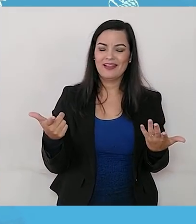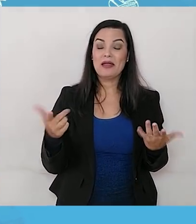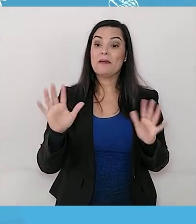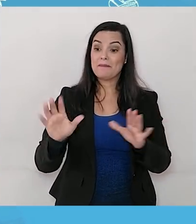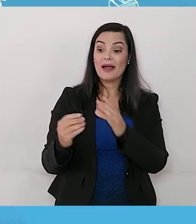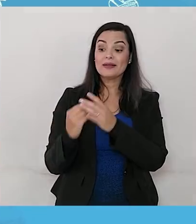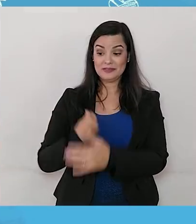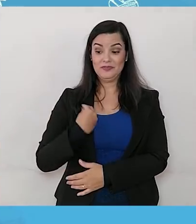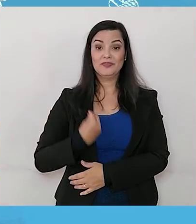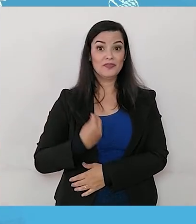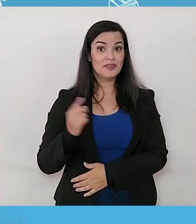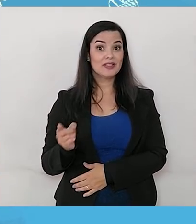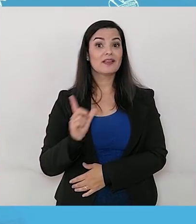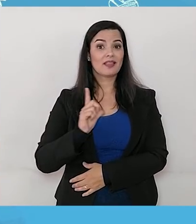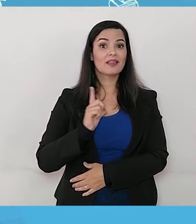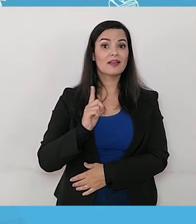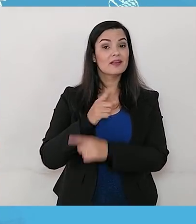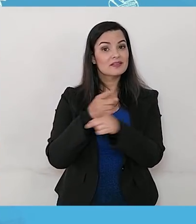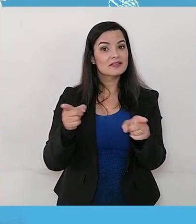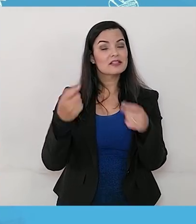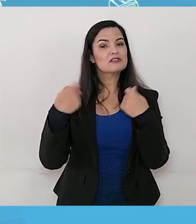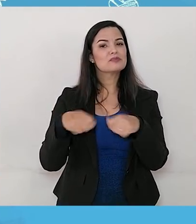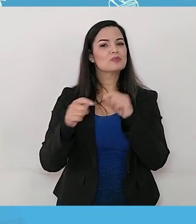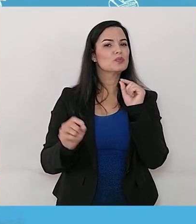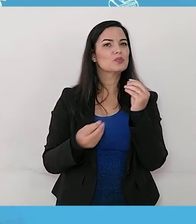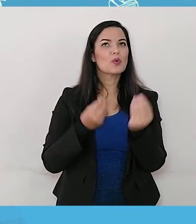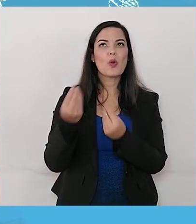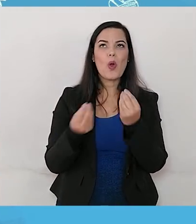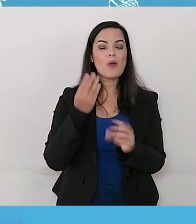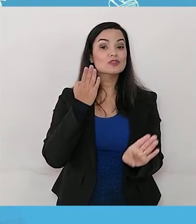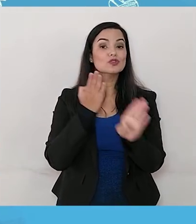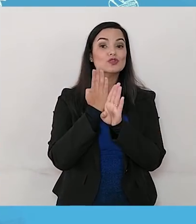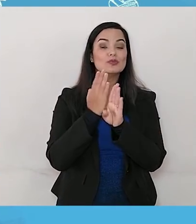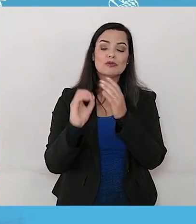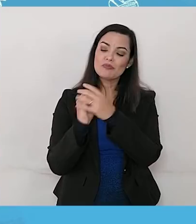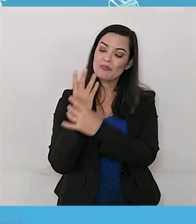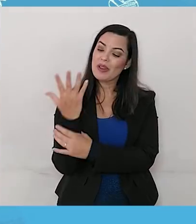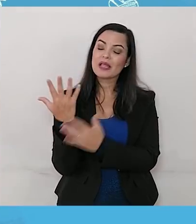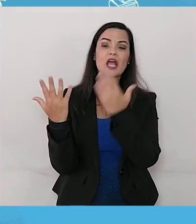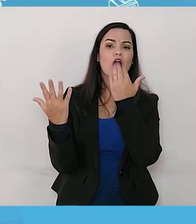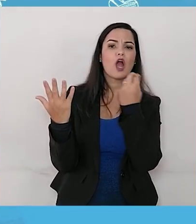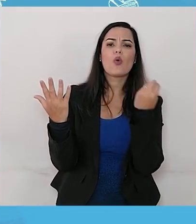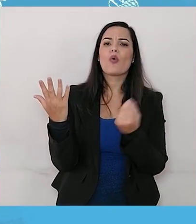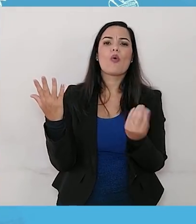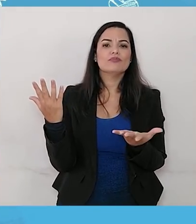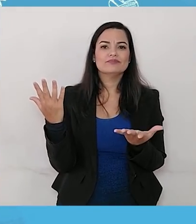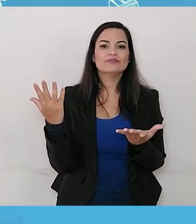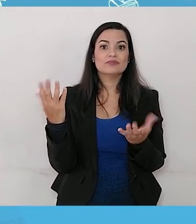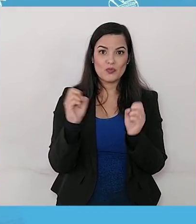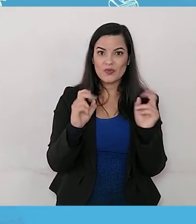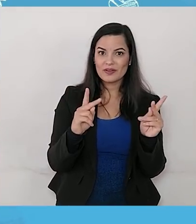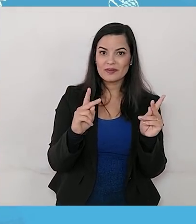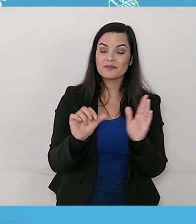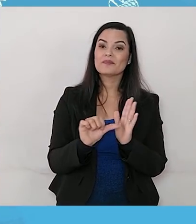é um ser vivo. Então, vocês precisam descobrir de que forma as plantas se alimentam. Tudo